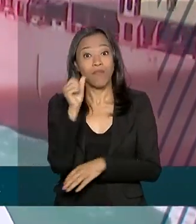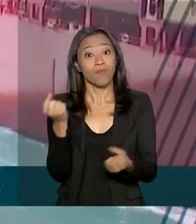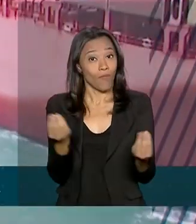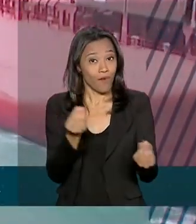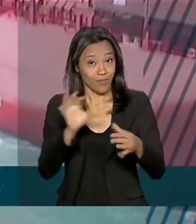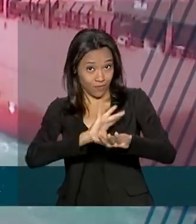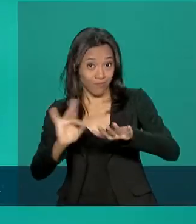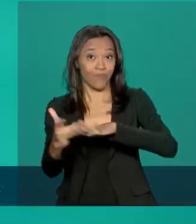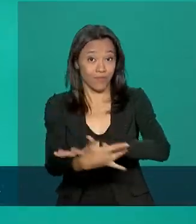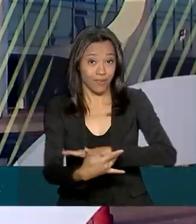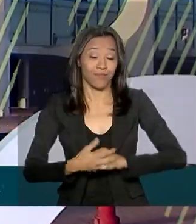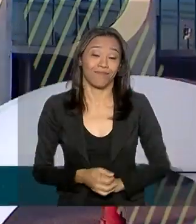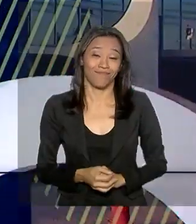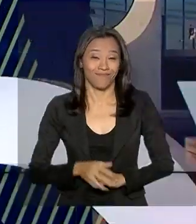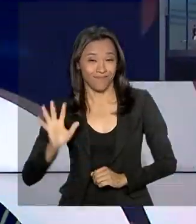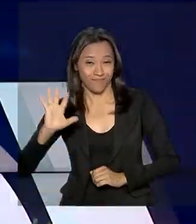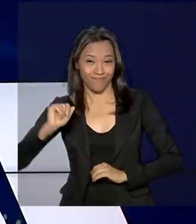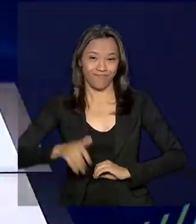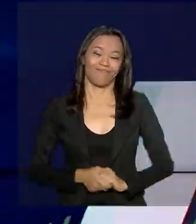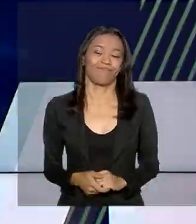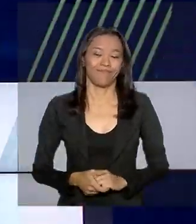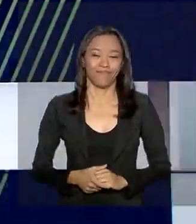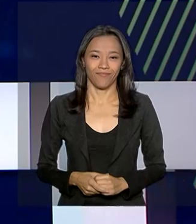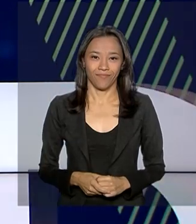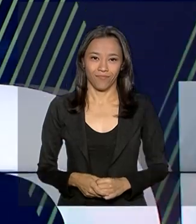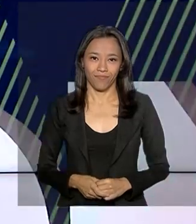também pelas redes sociais. Até mais!